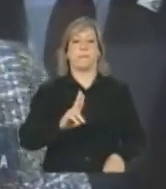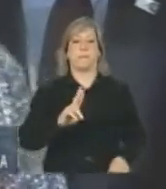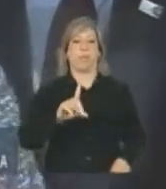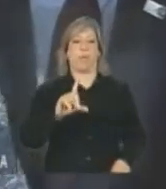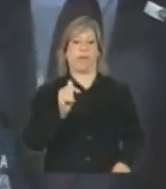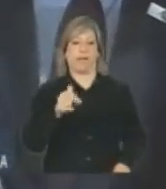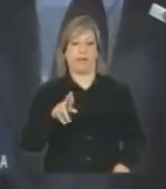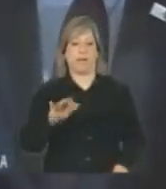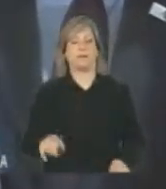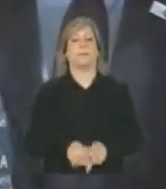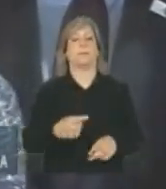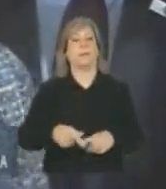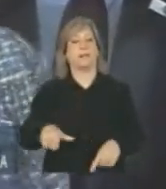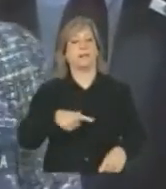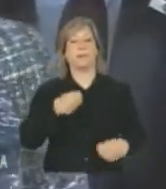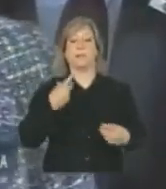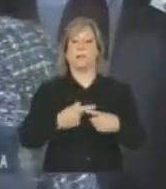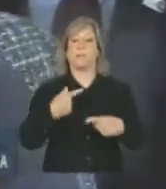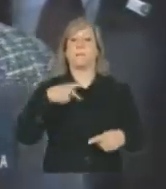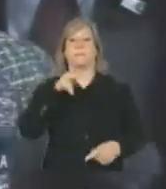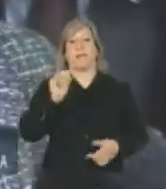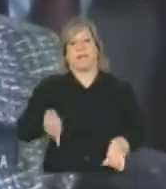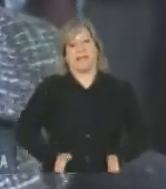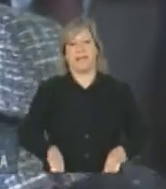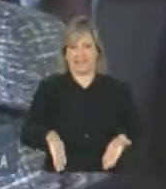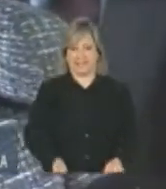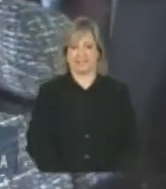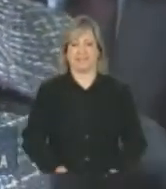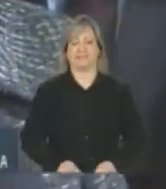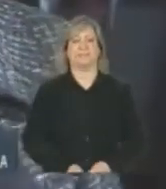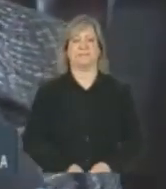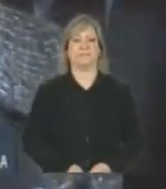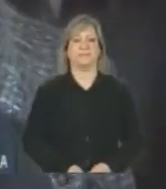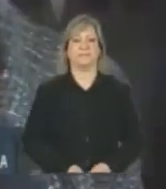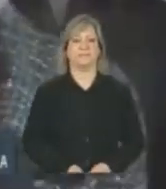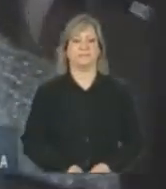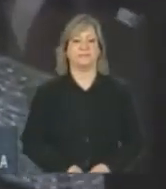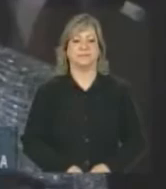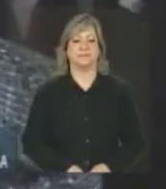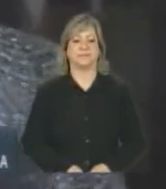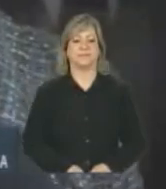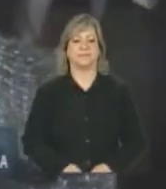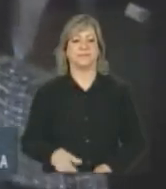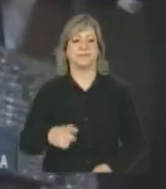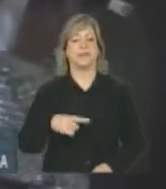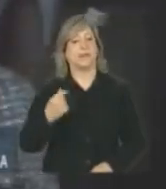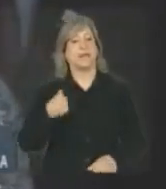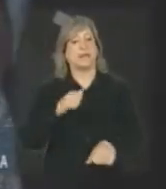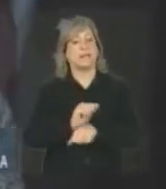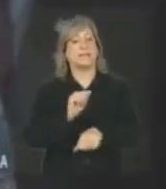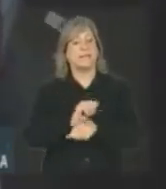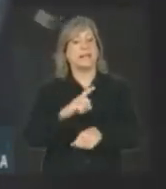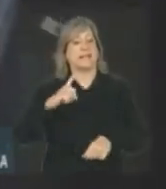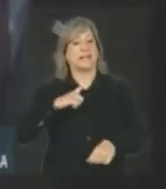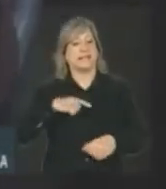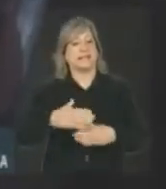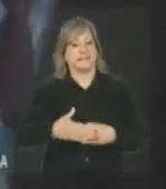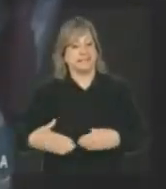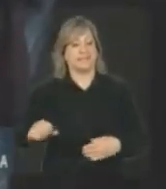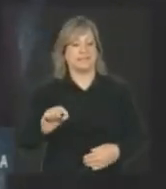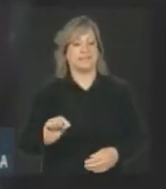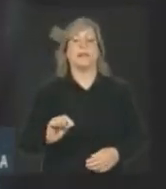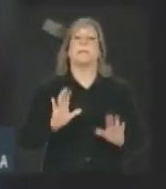disso, é a terra do meu pai. coração está preparado para o maluco? Olha, que esteja. Espero que esteja.